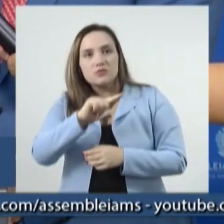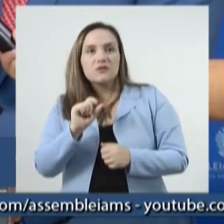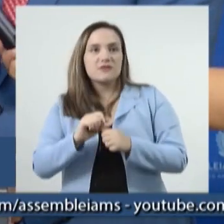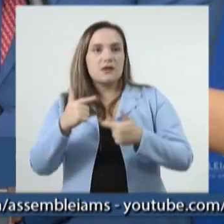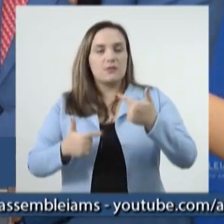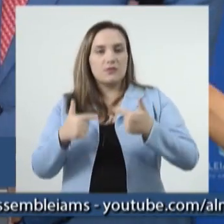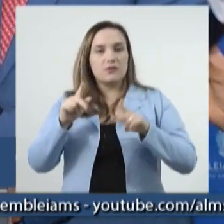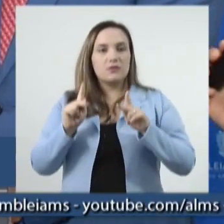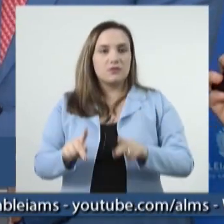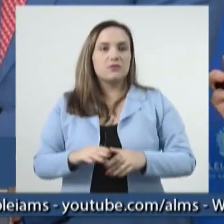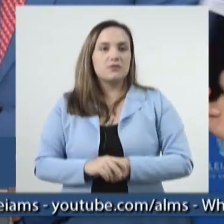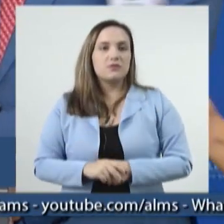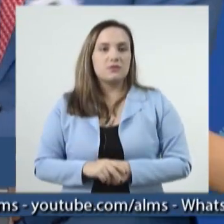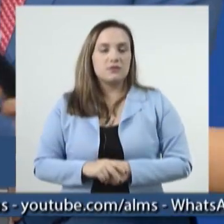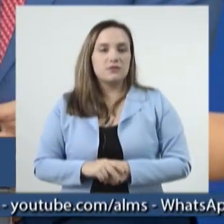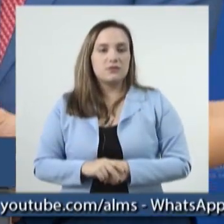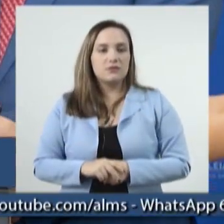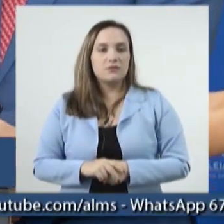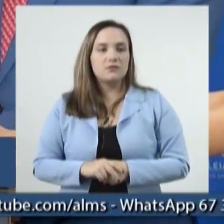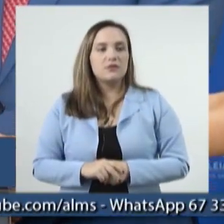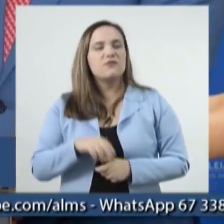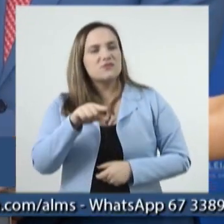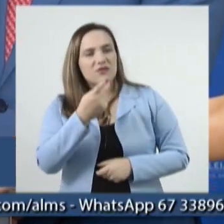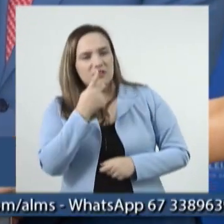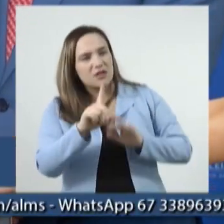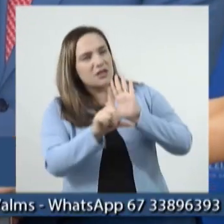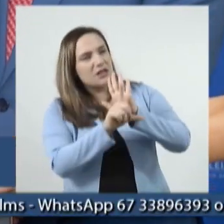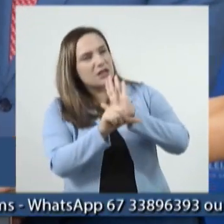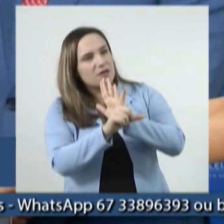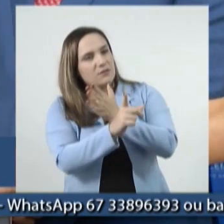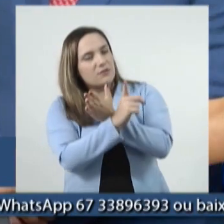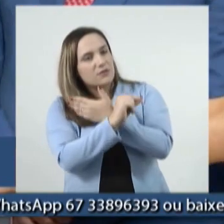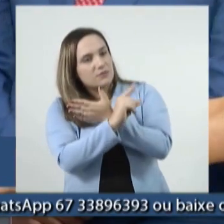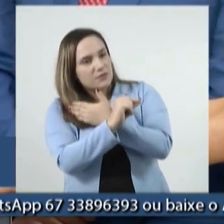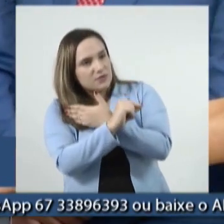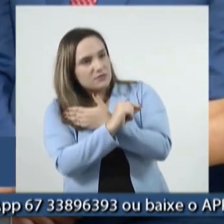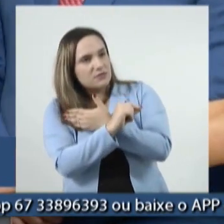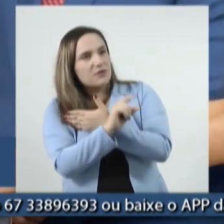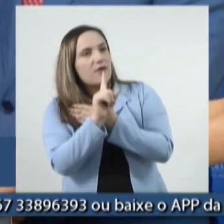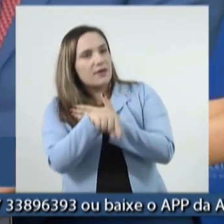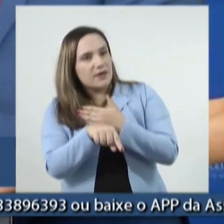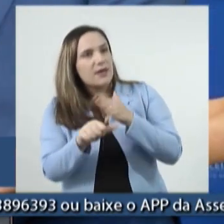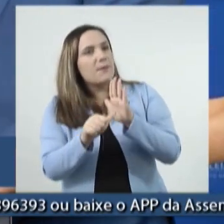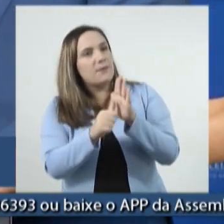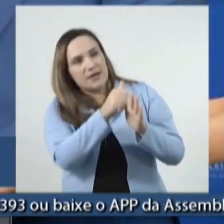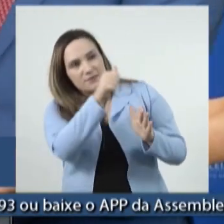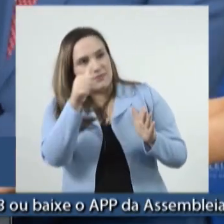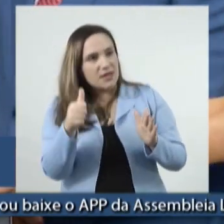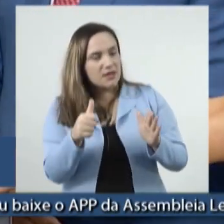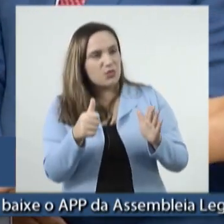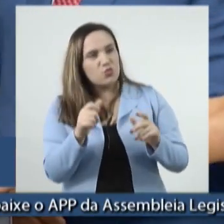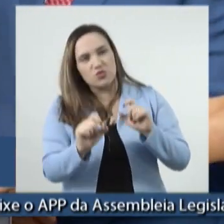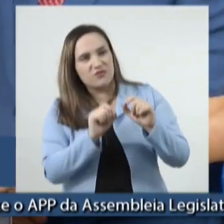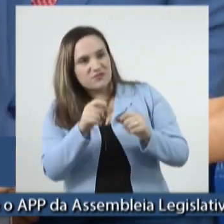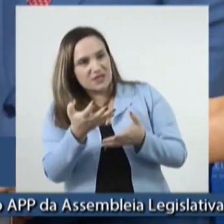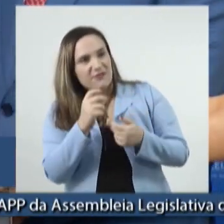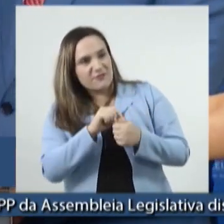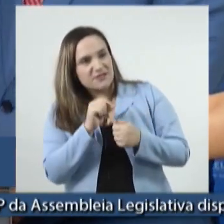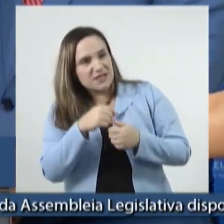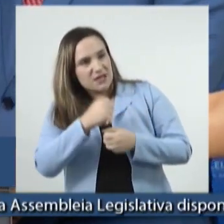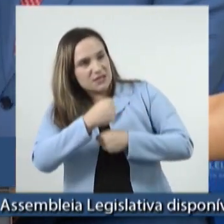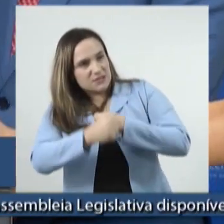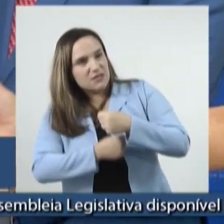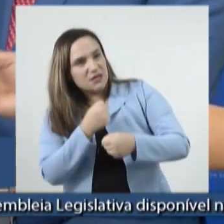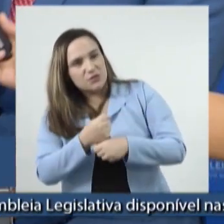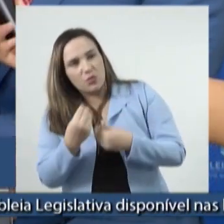políticas públicas. O governador, você falou sobre a lei do Pantanal, que é o primeiro ano de vigência. O que o senhor espera desse ano com o preço